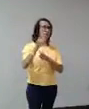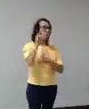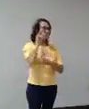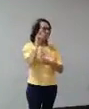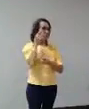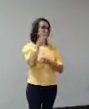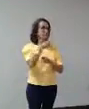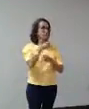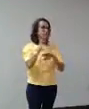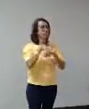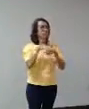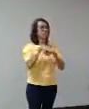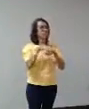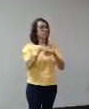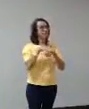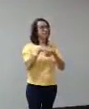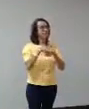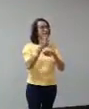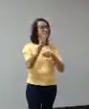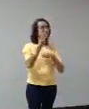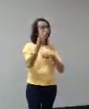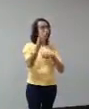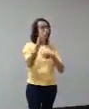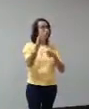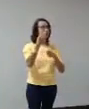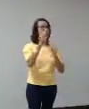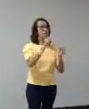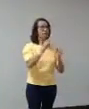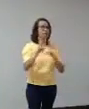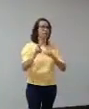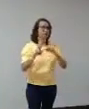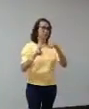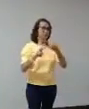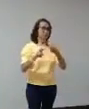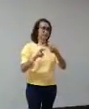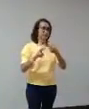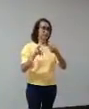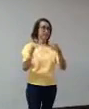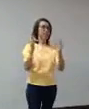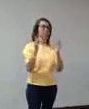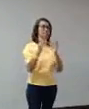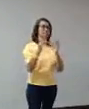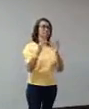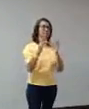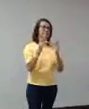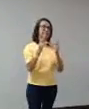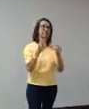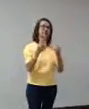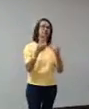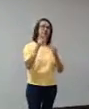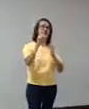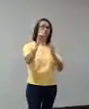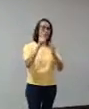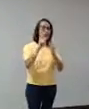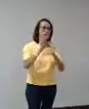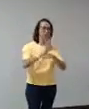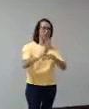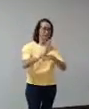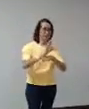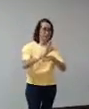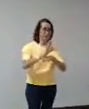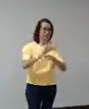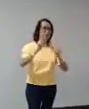pouco e, dali a duas semanas, ele entrou em contato. Eu queria fazer um curta de cinema sobre algum dos